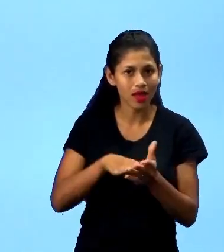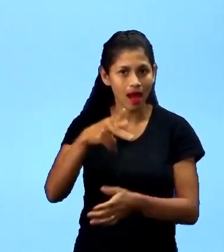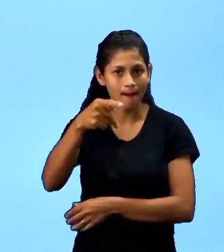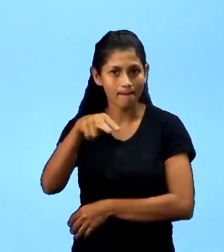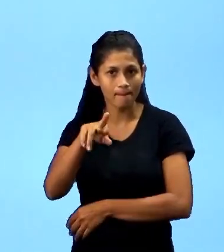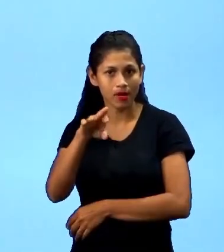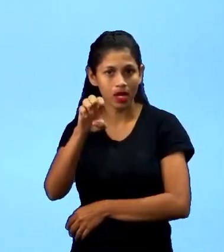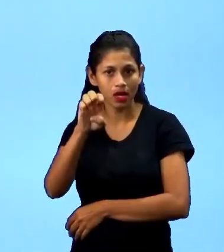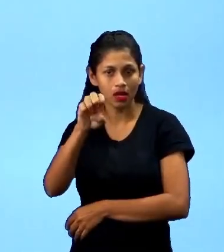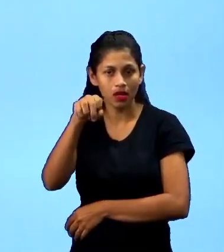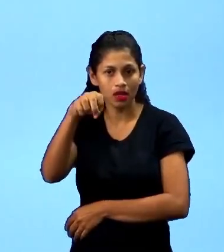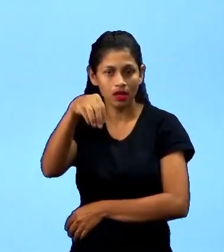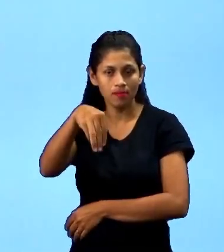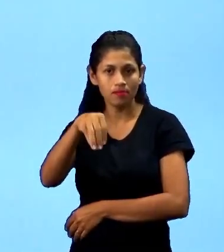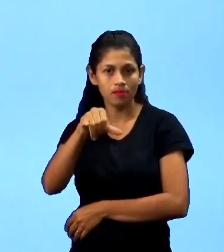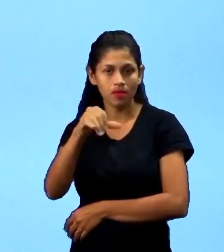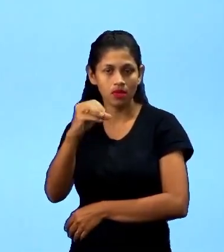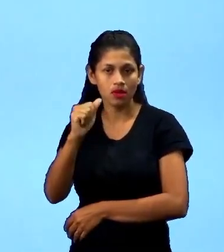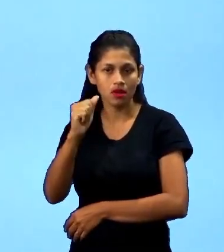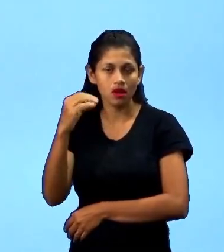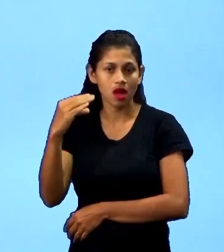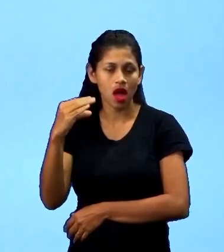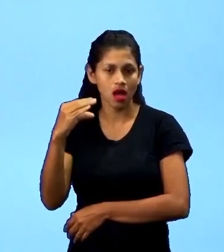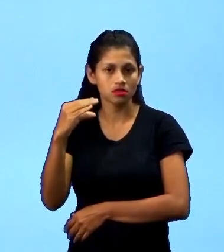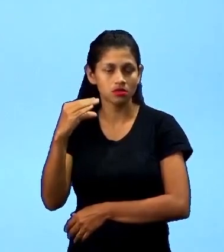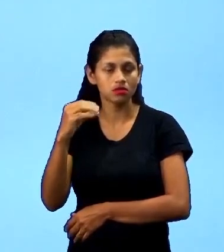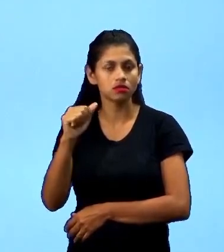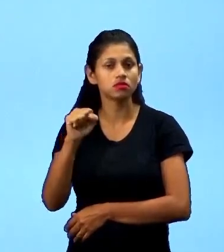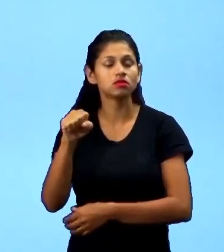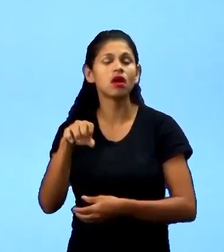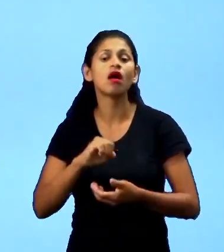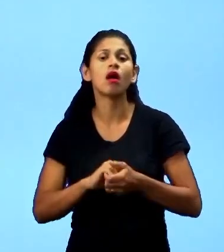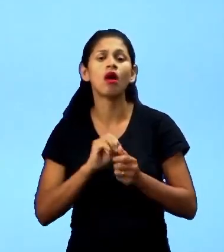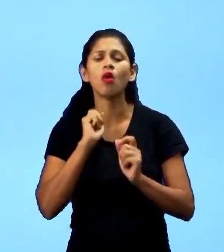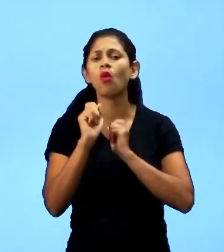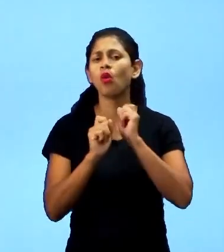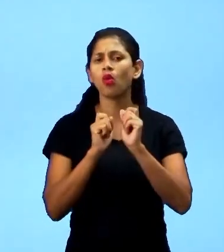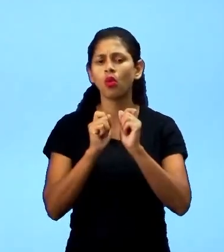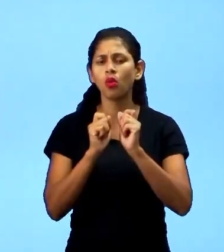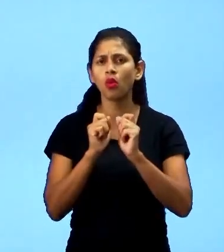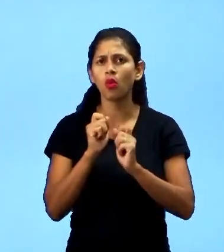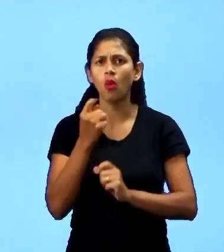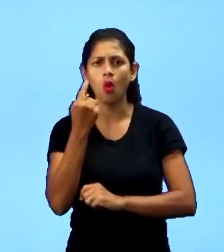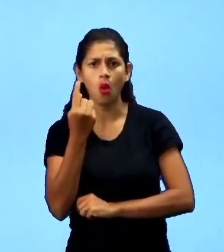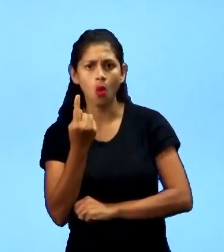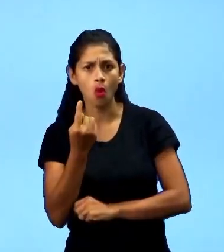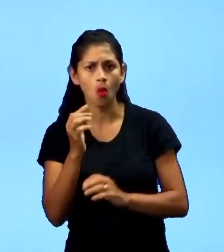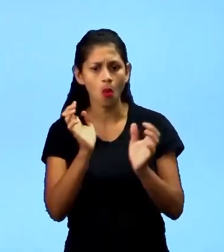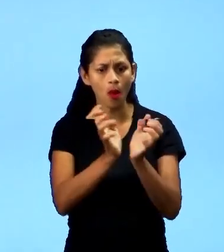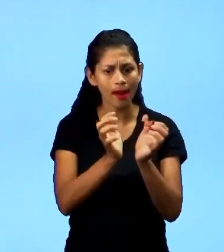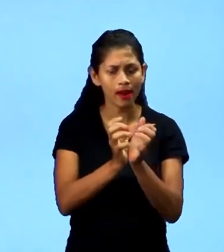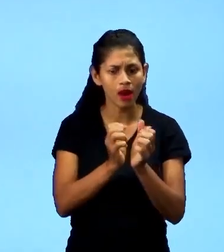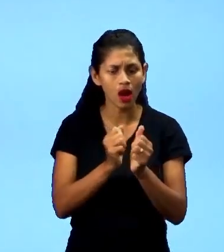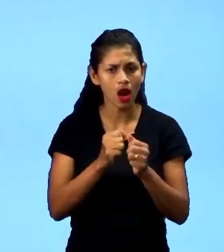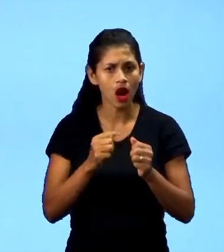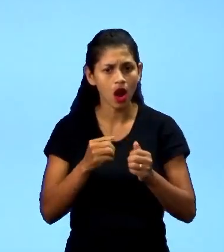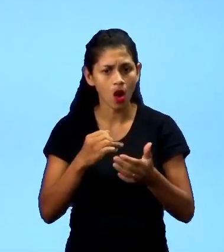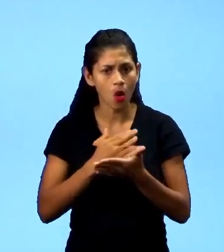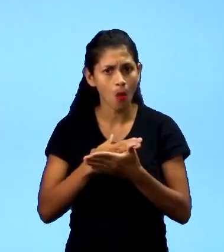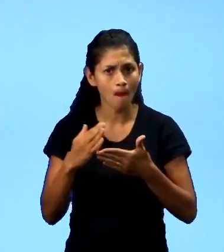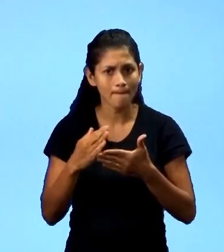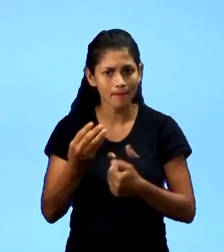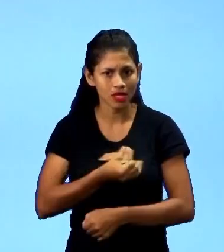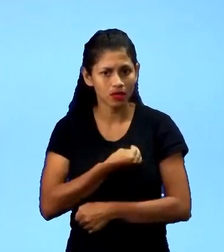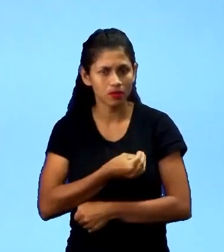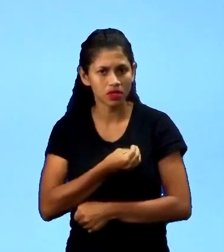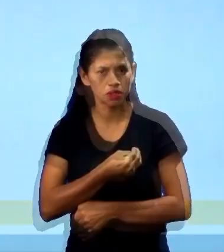exemplo, se a torcida começa a participar e ser ofensiva, qual será a consequência, qual será o efeito? Então, a gente faz esse controle geral